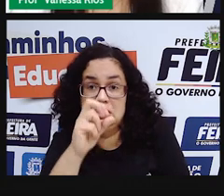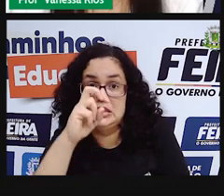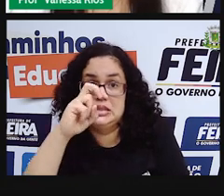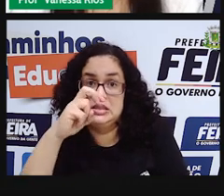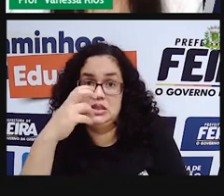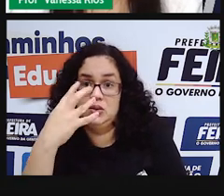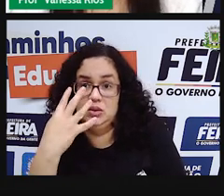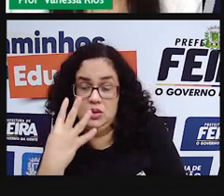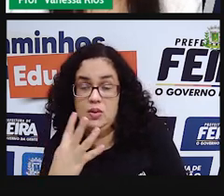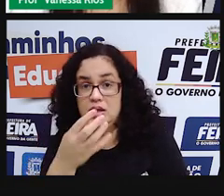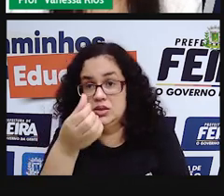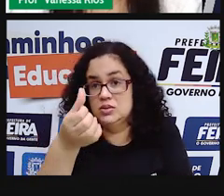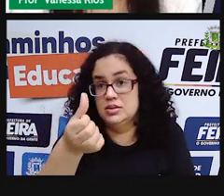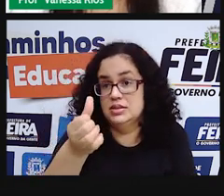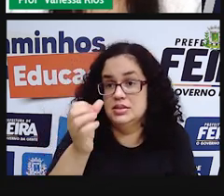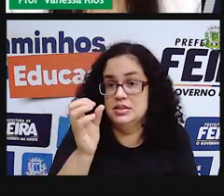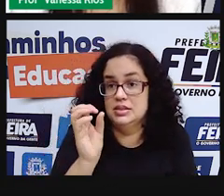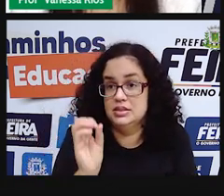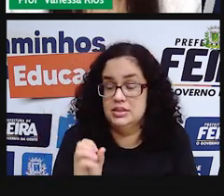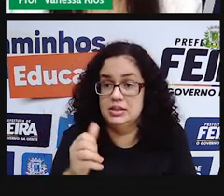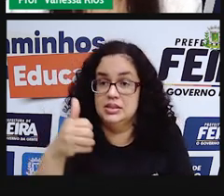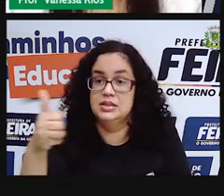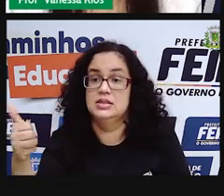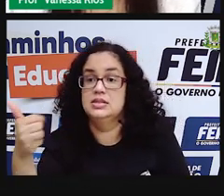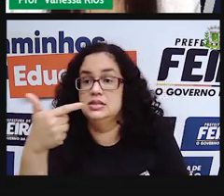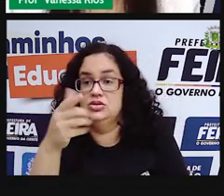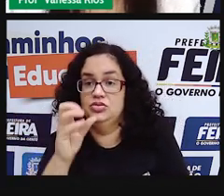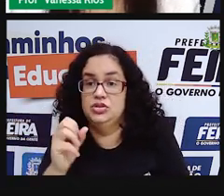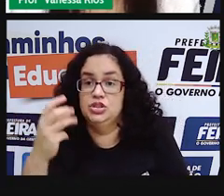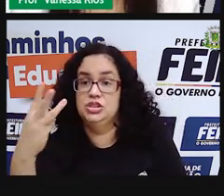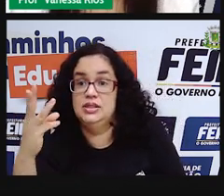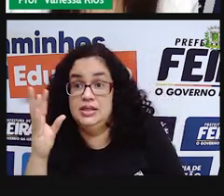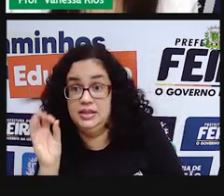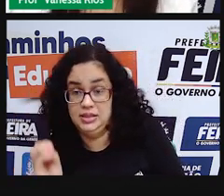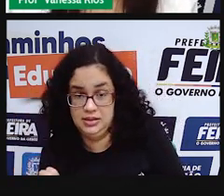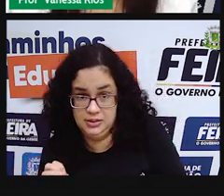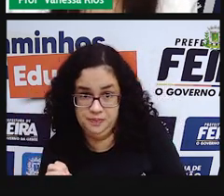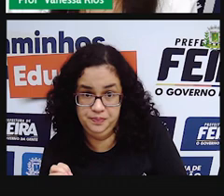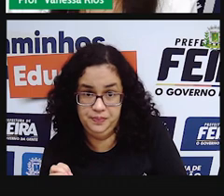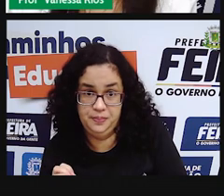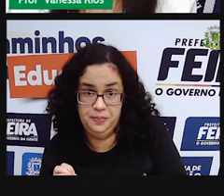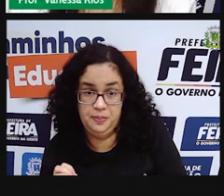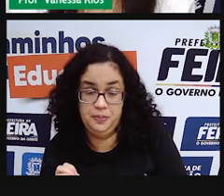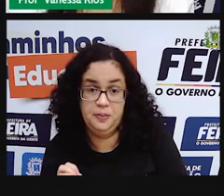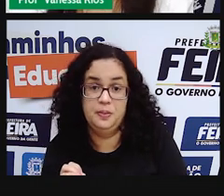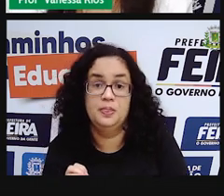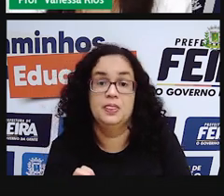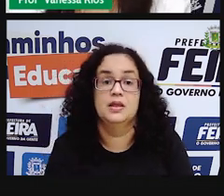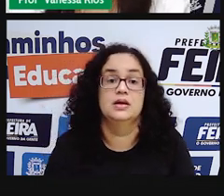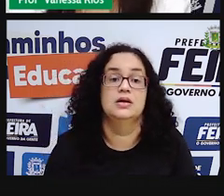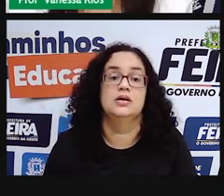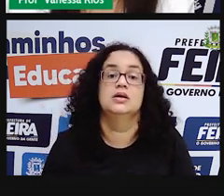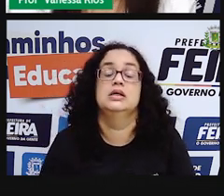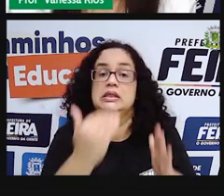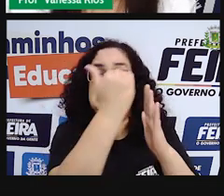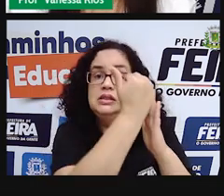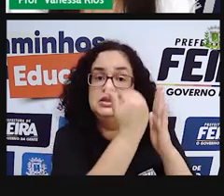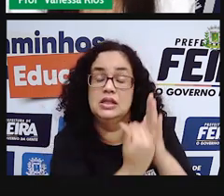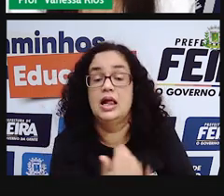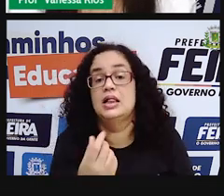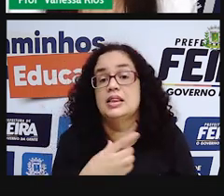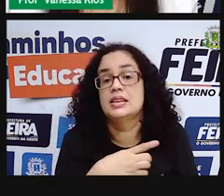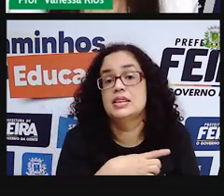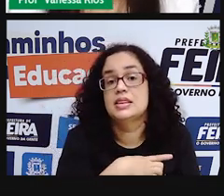54, 60, 120 e 30. Na segunda linha, nós temos as